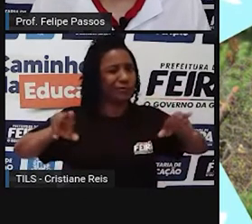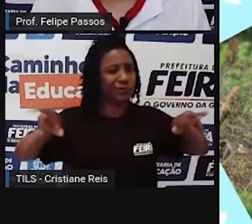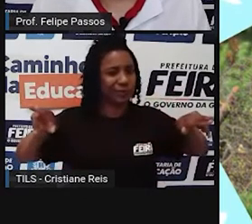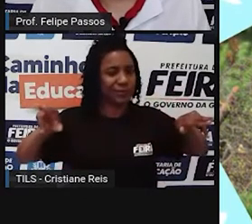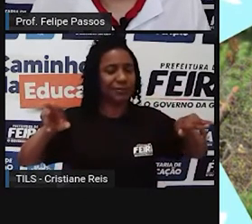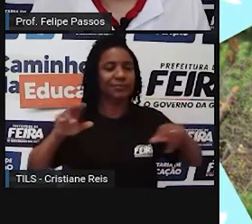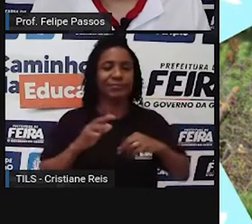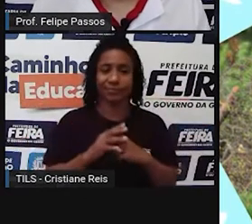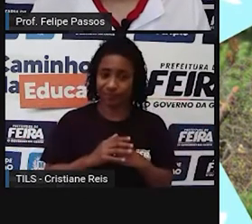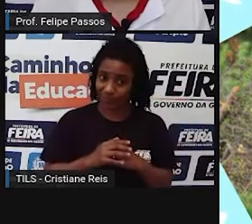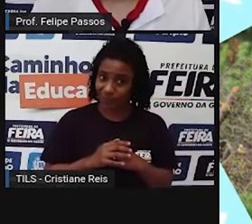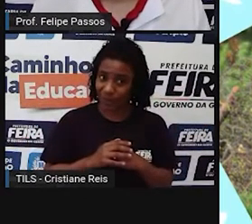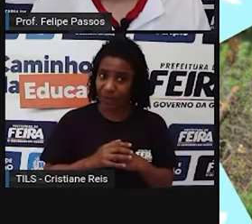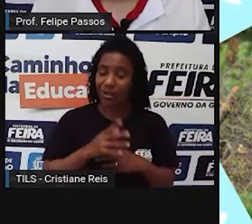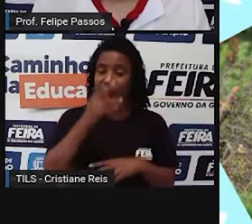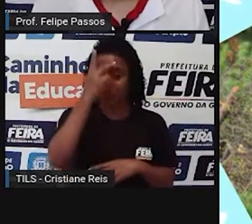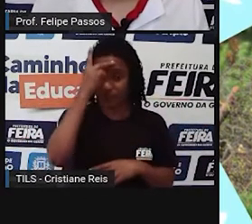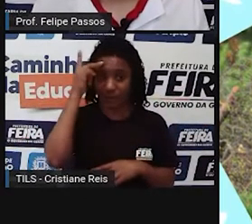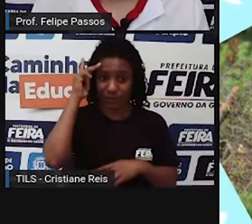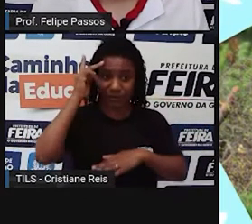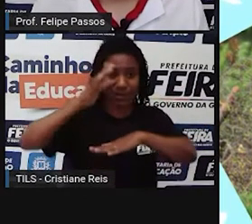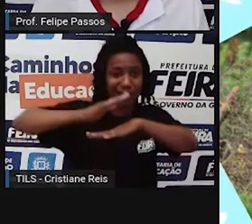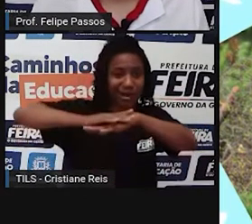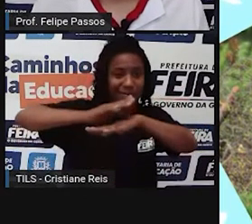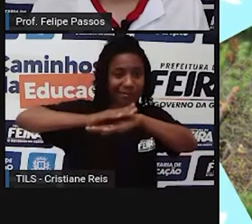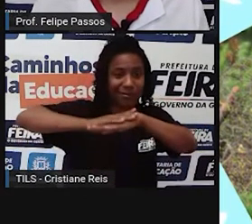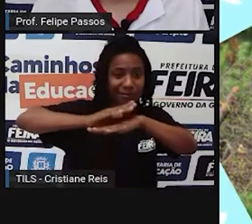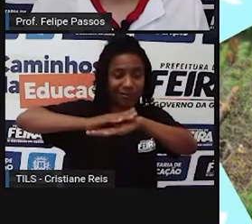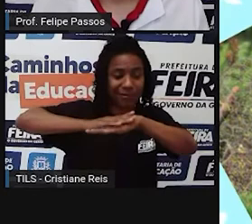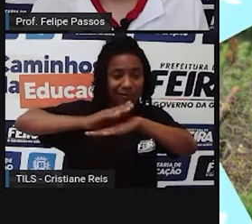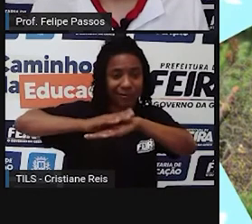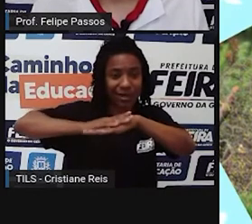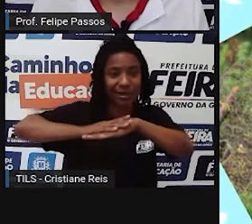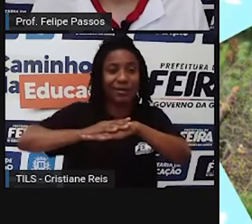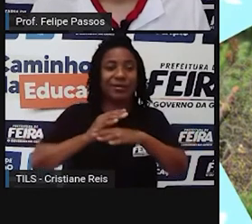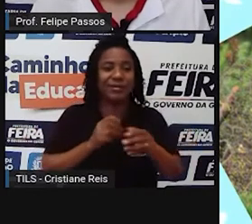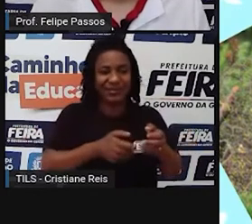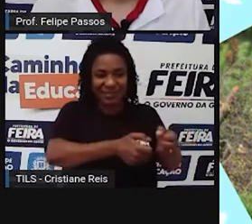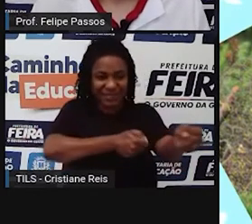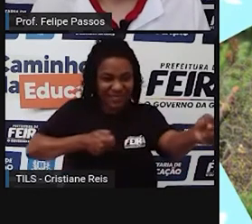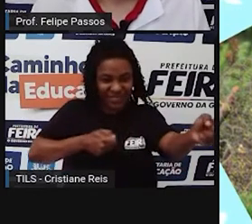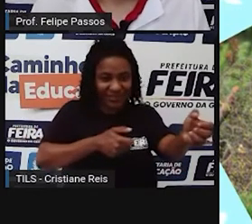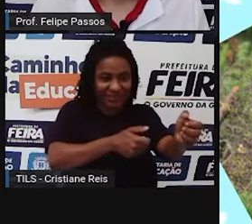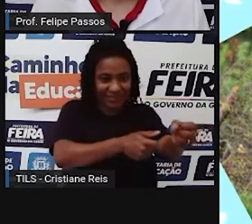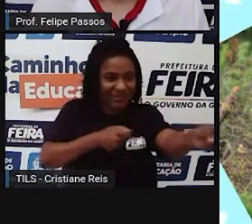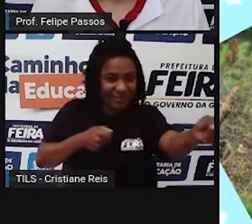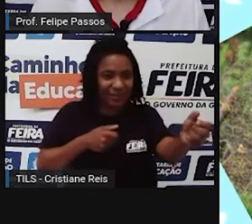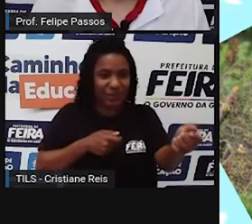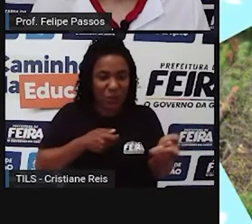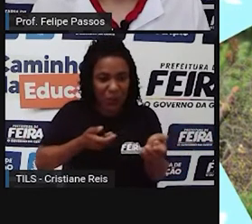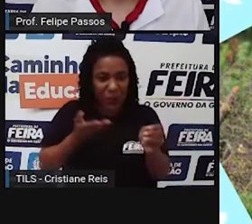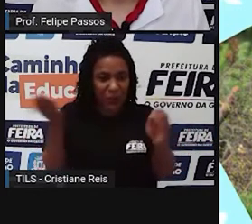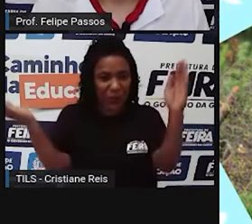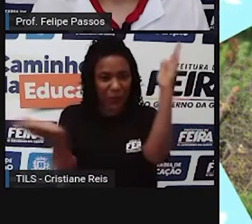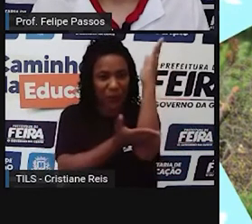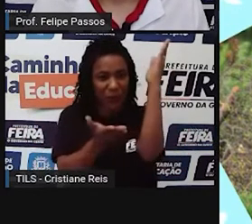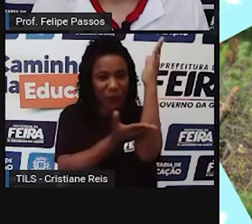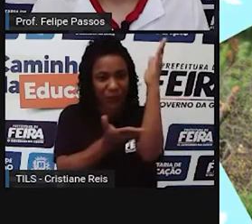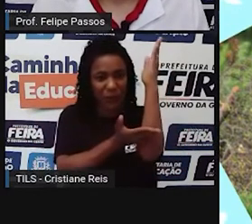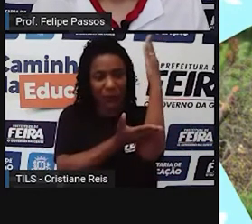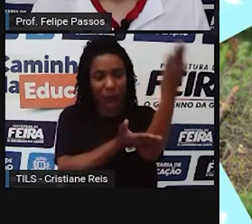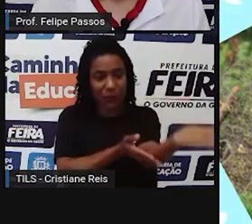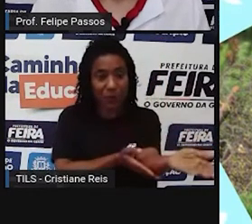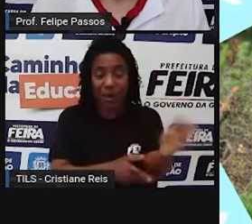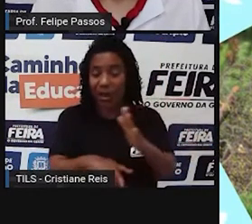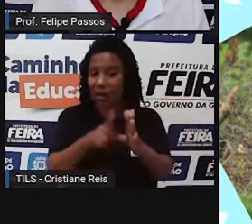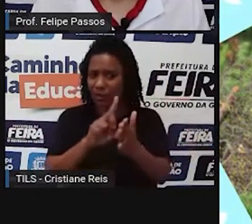ela não é coisa da agora, né? Muito antes da serra elétrica, da motosserra, já existia esse extrativismo vegetal